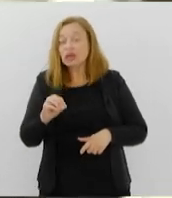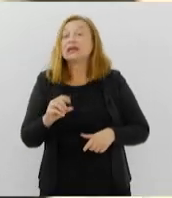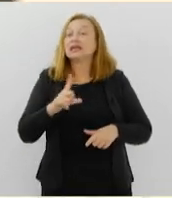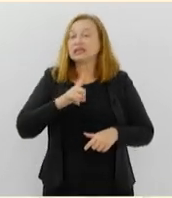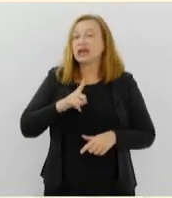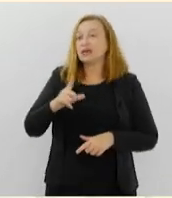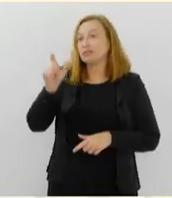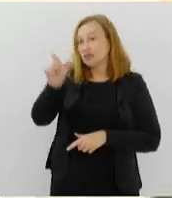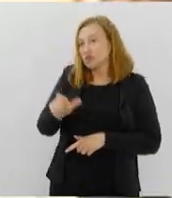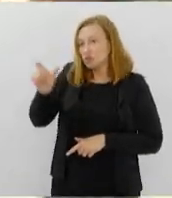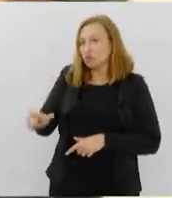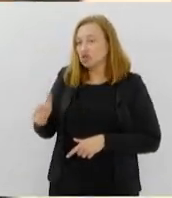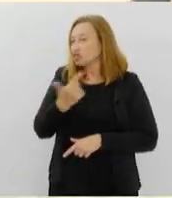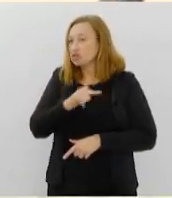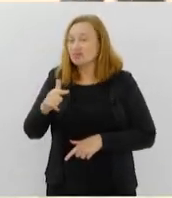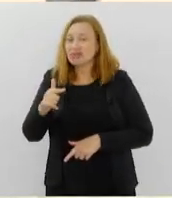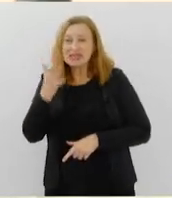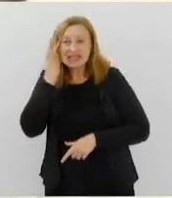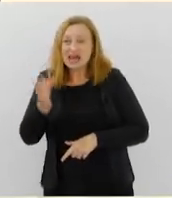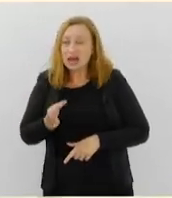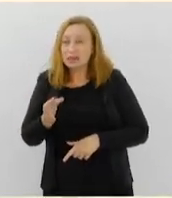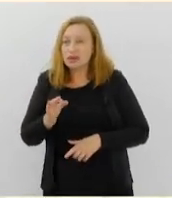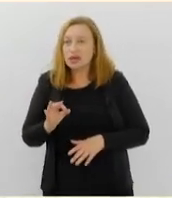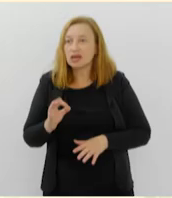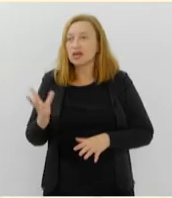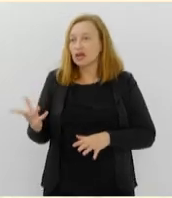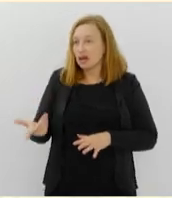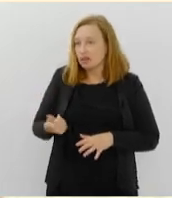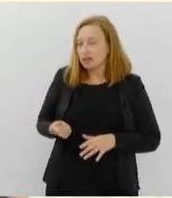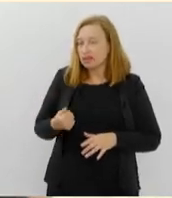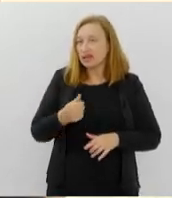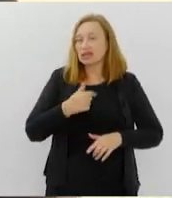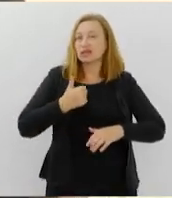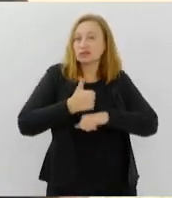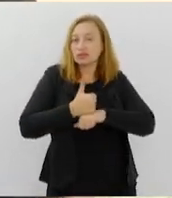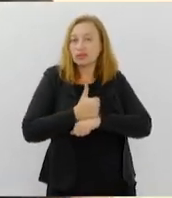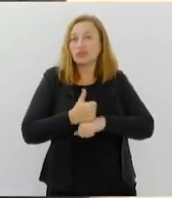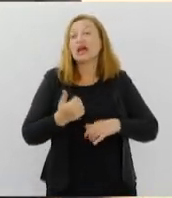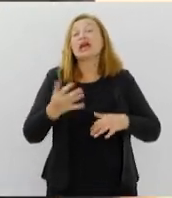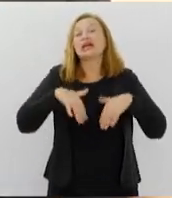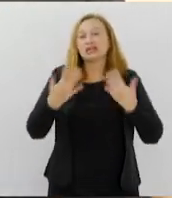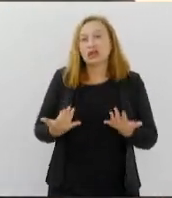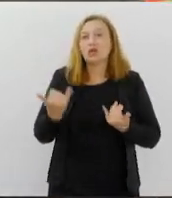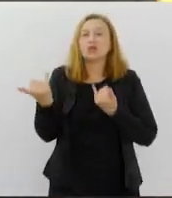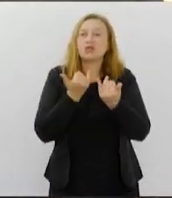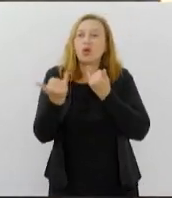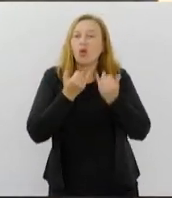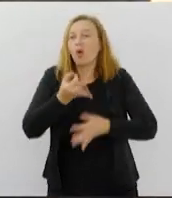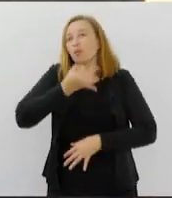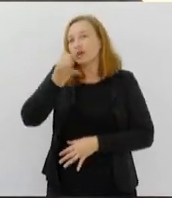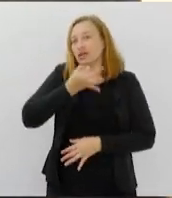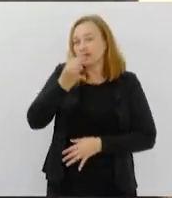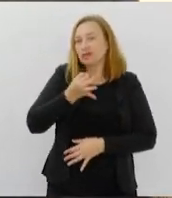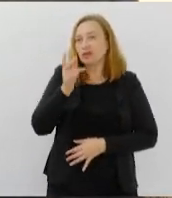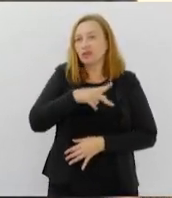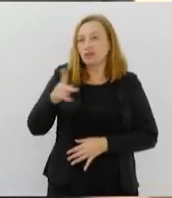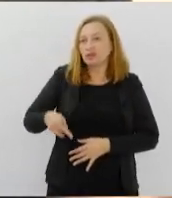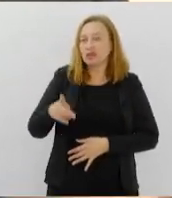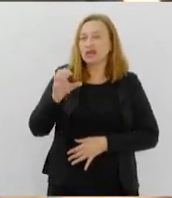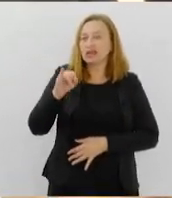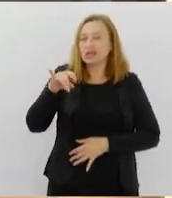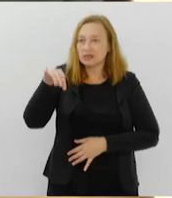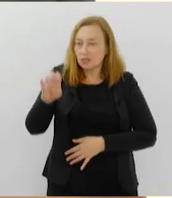tem essa habilitação. Tá certo. Obrigado, professora Simone. São, então, aí as informações, a opinião da professora Simone Roque, que tem